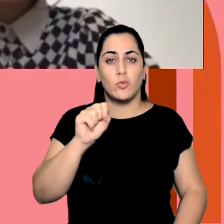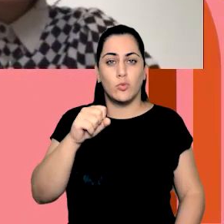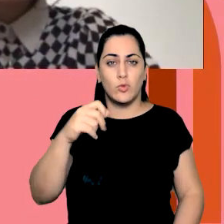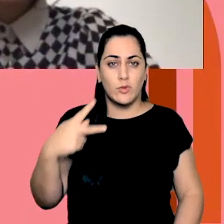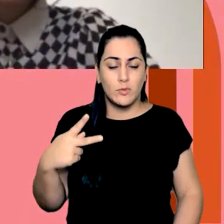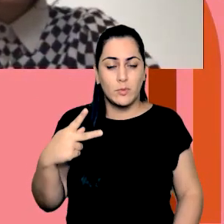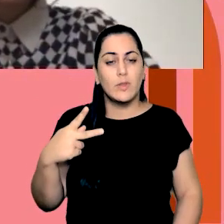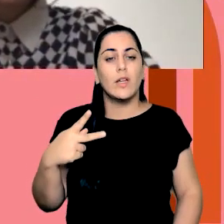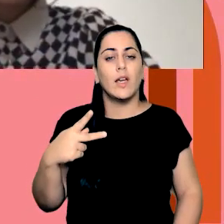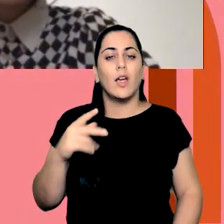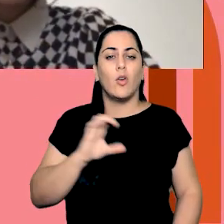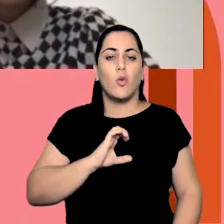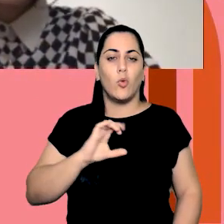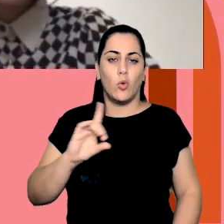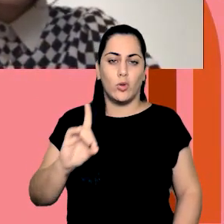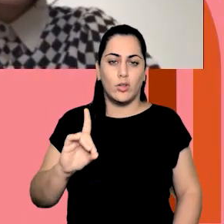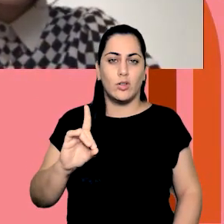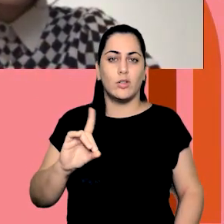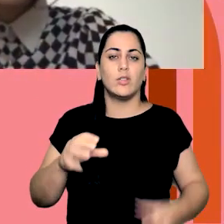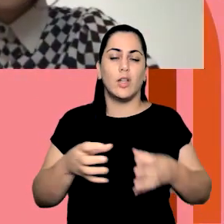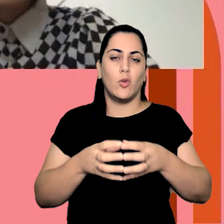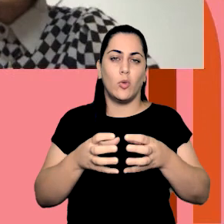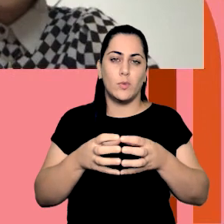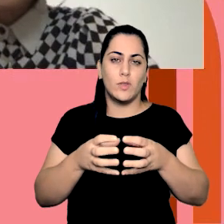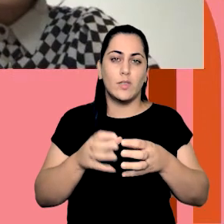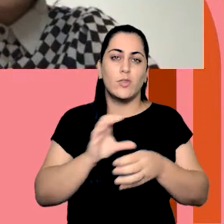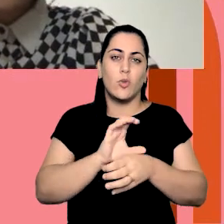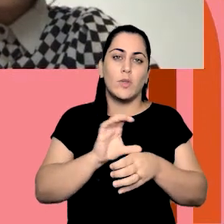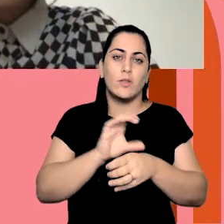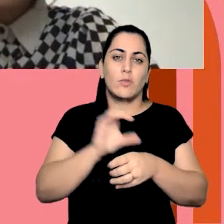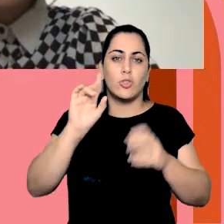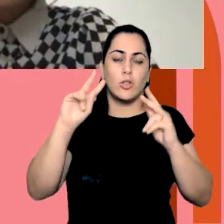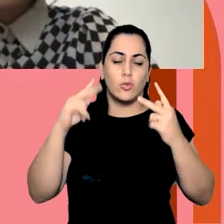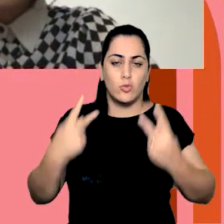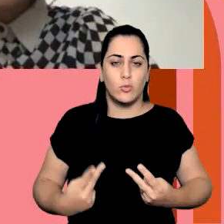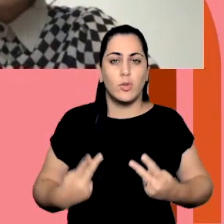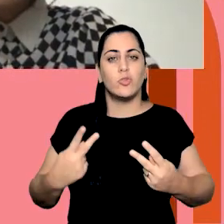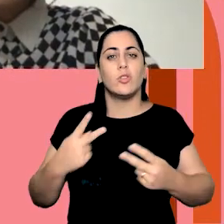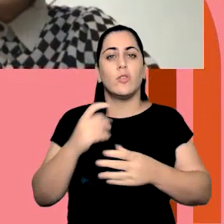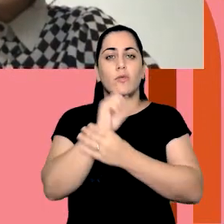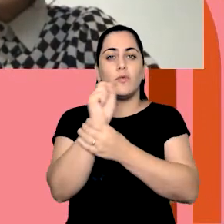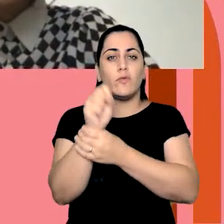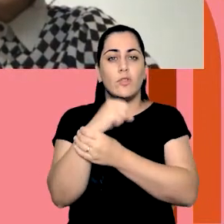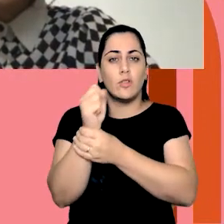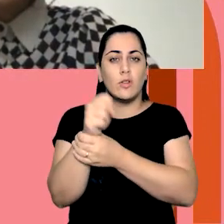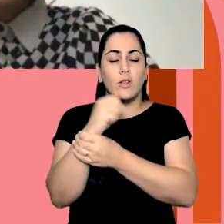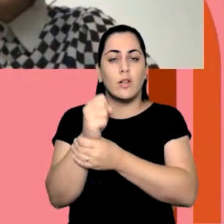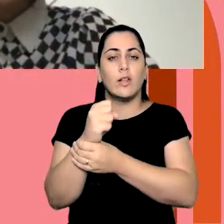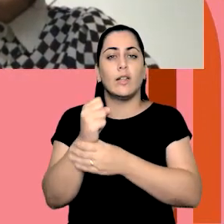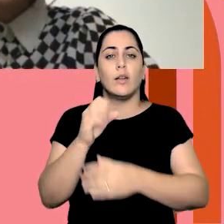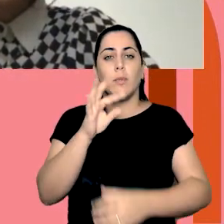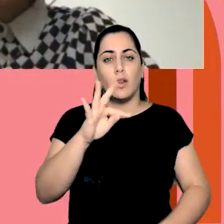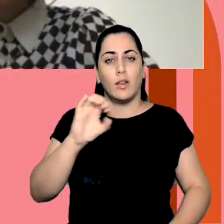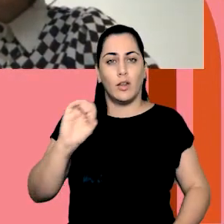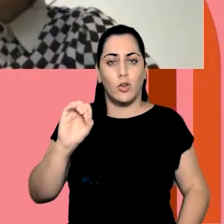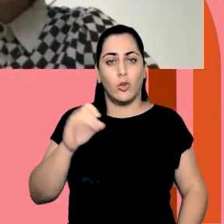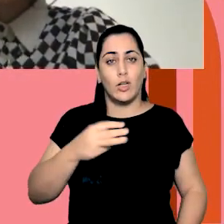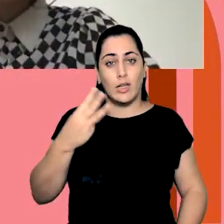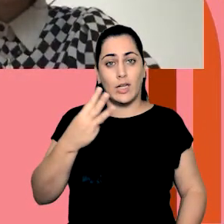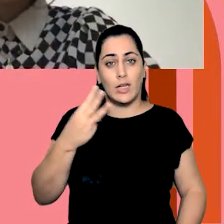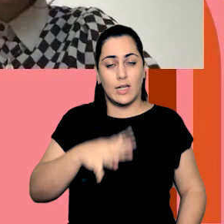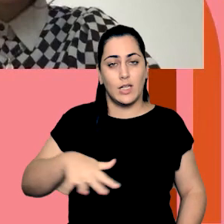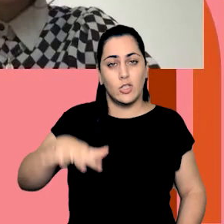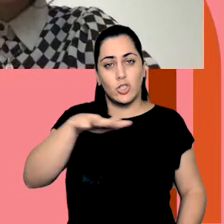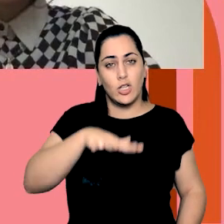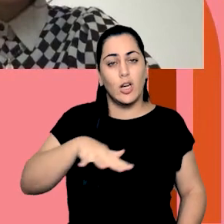coordenação, coordenadora da Comissão de Direitos Humanos do Conselho Regional de Fisioterapia e Terapia Ocupacional da Terceira Região,